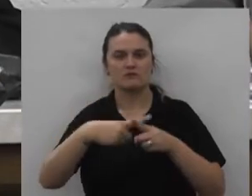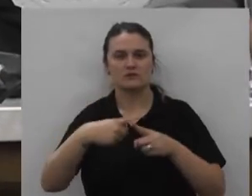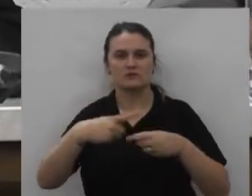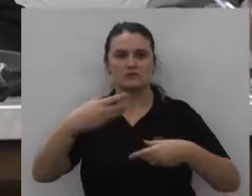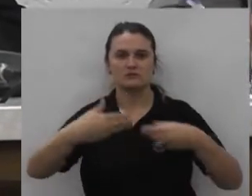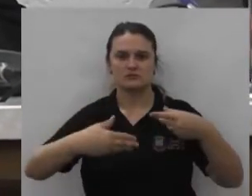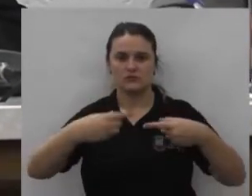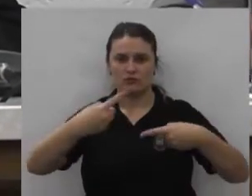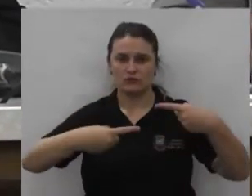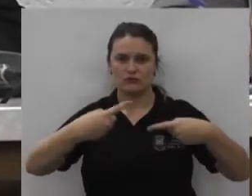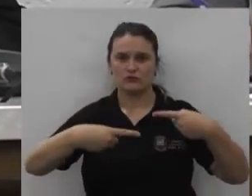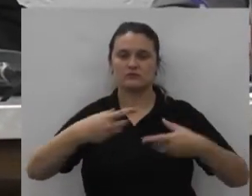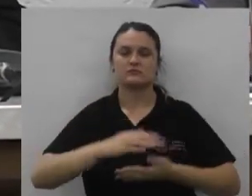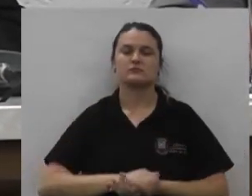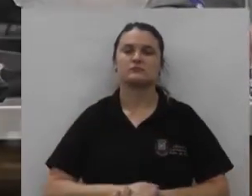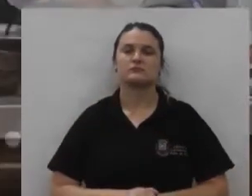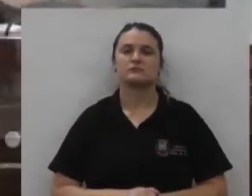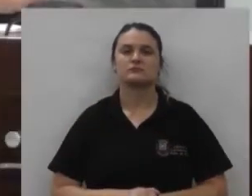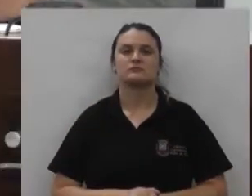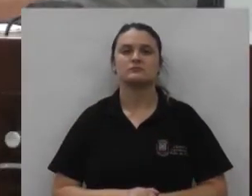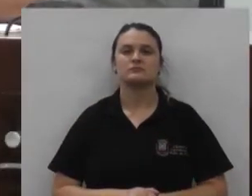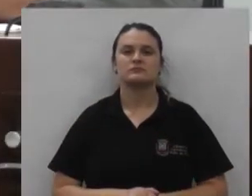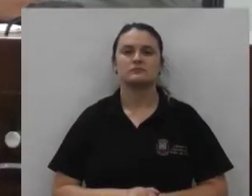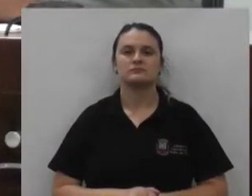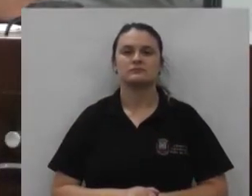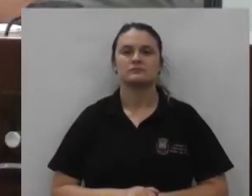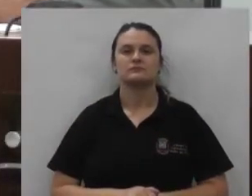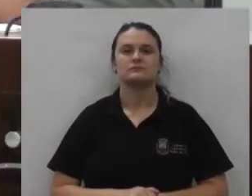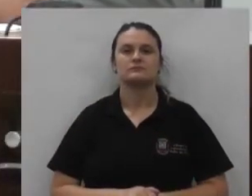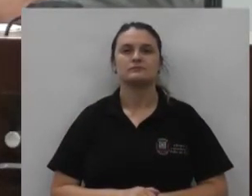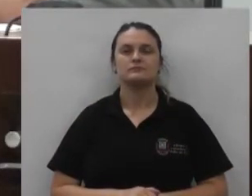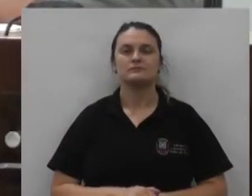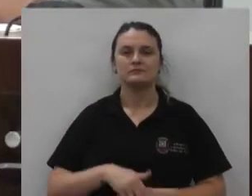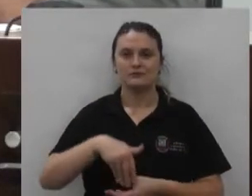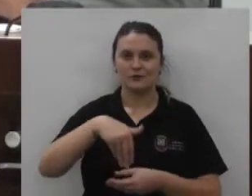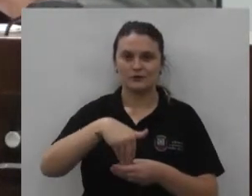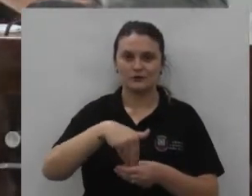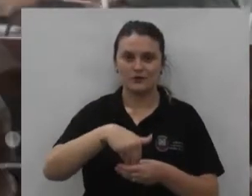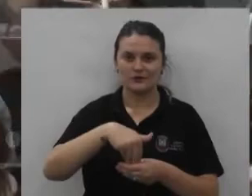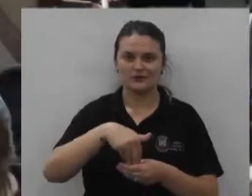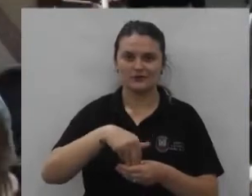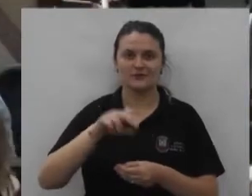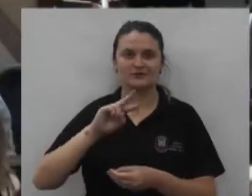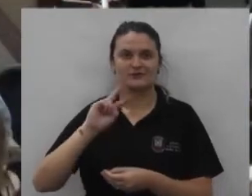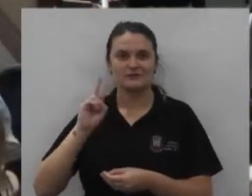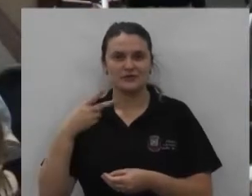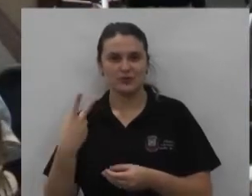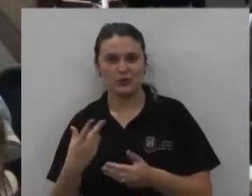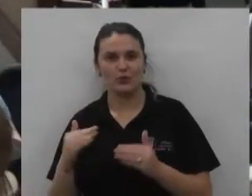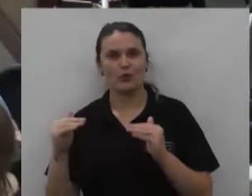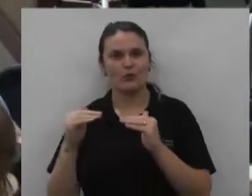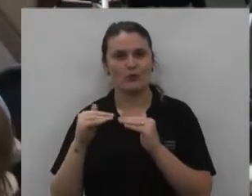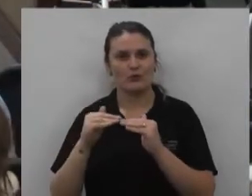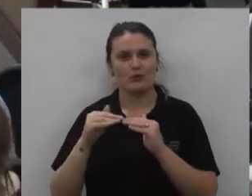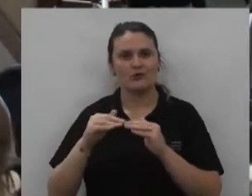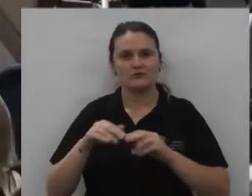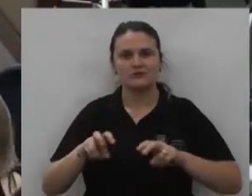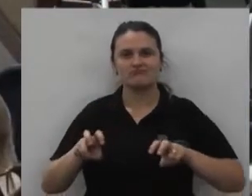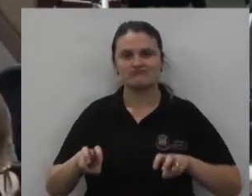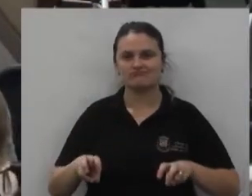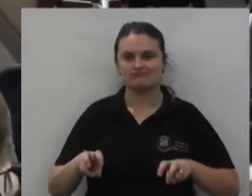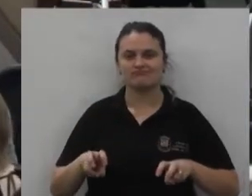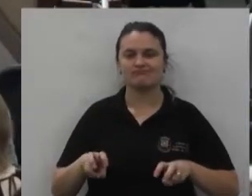dispensa da redação final é o parecer em discussão em votação senhores vereadores que aprovam